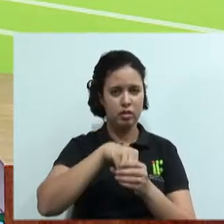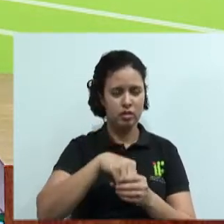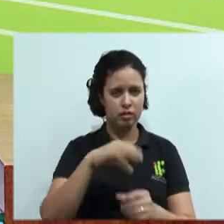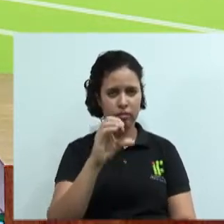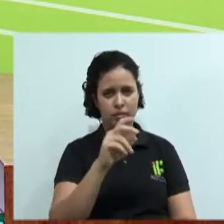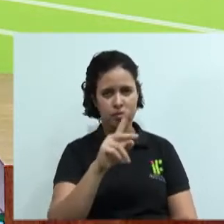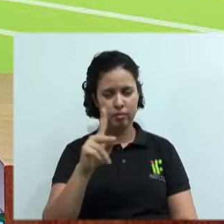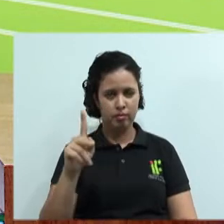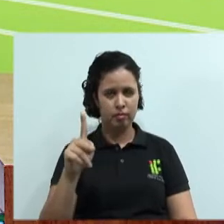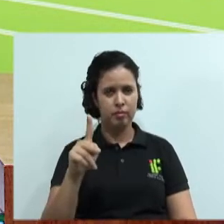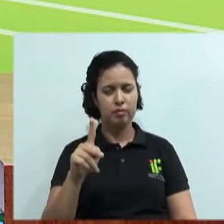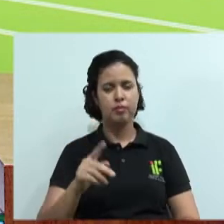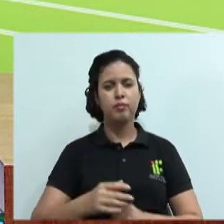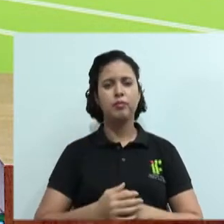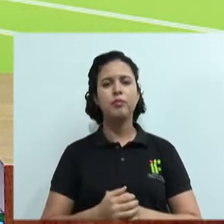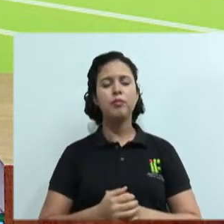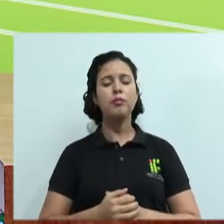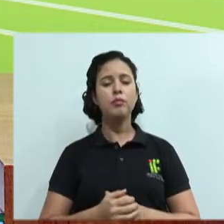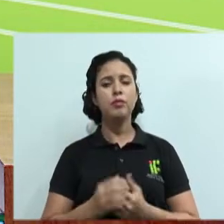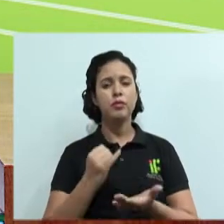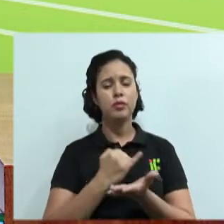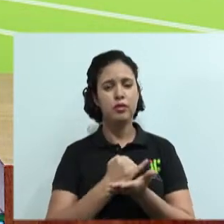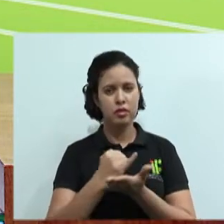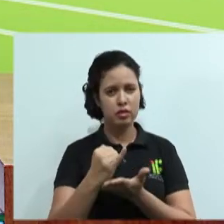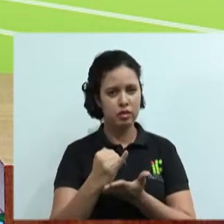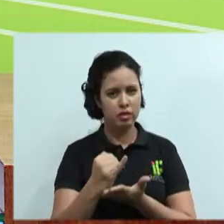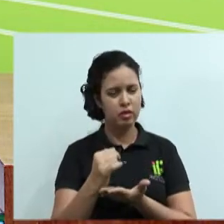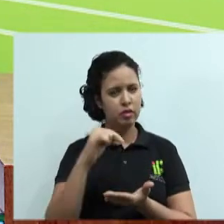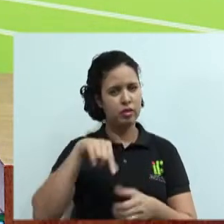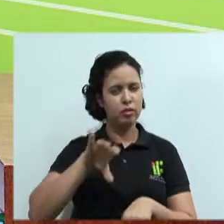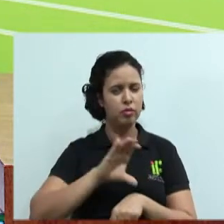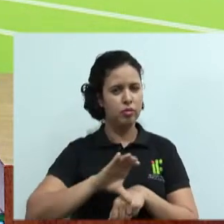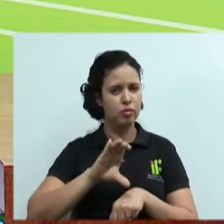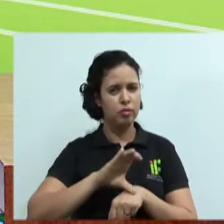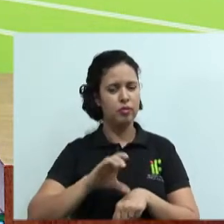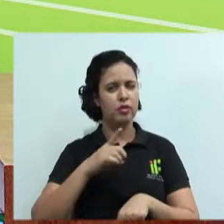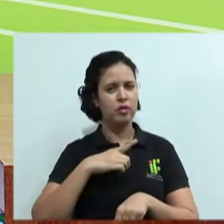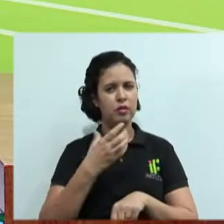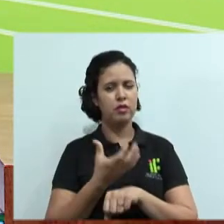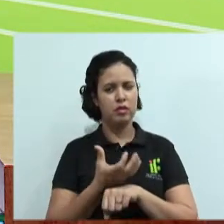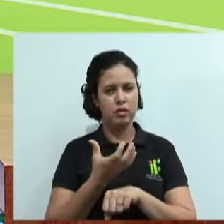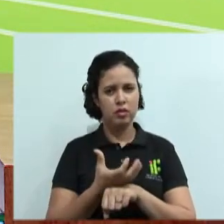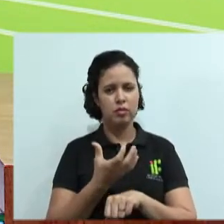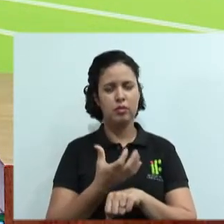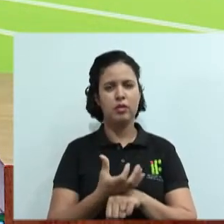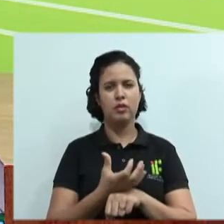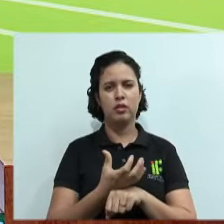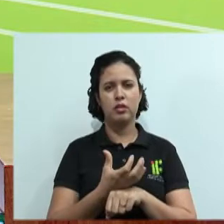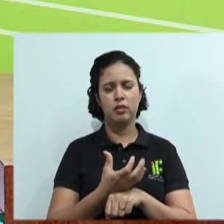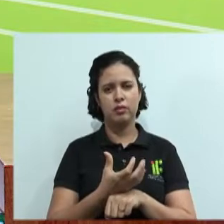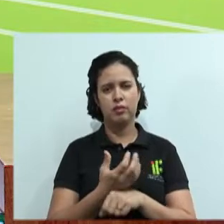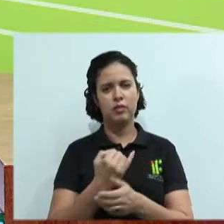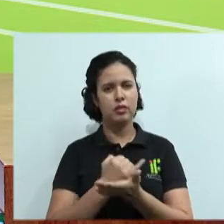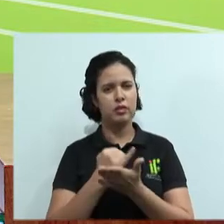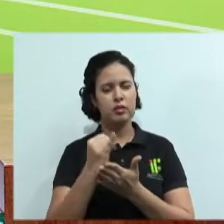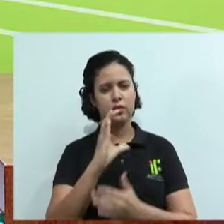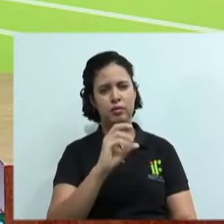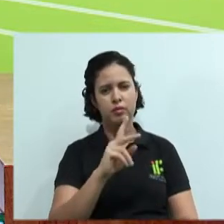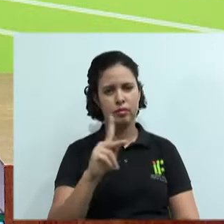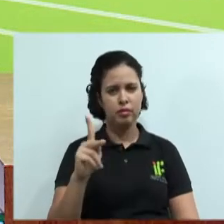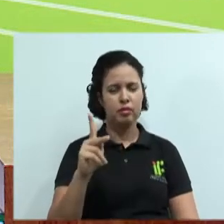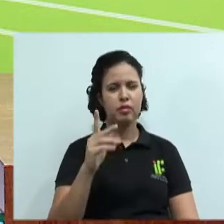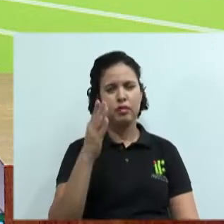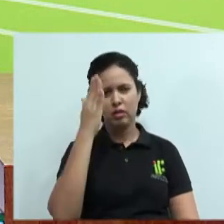desde o início você teve lá as disciplinas de fundamentos da cooperativa, o início da cooperativa como um todo e você sabe muito bem que a